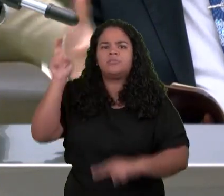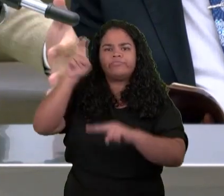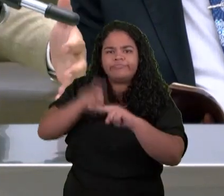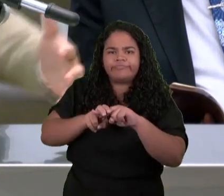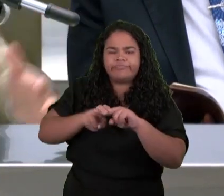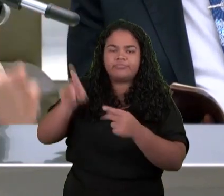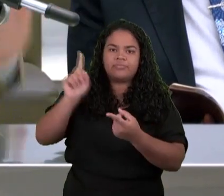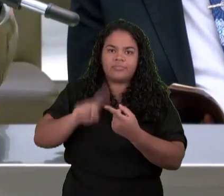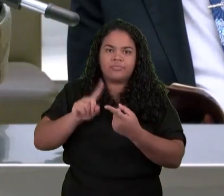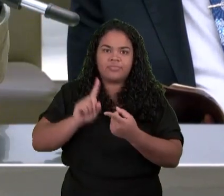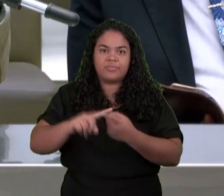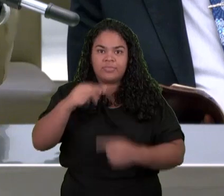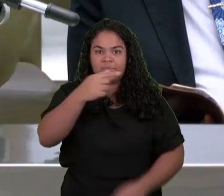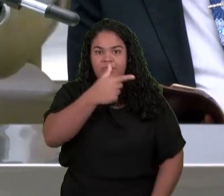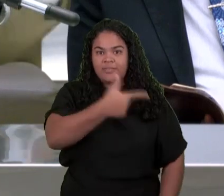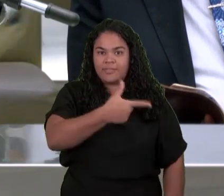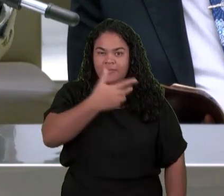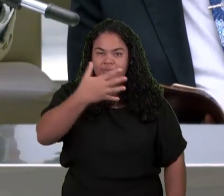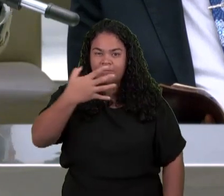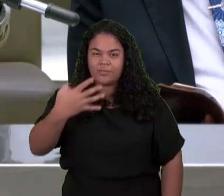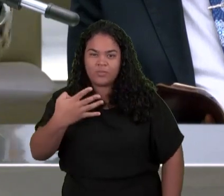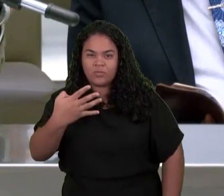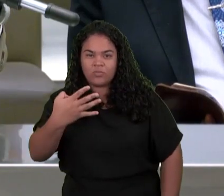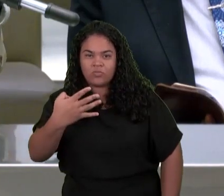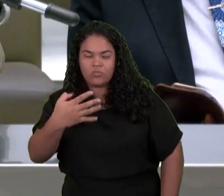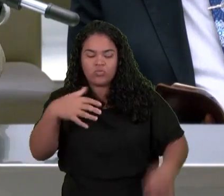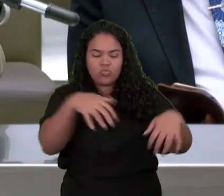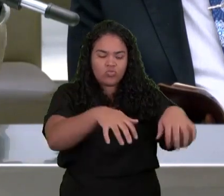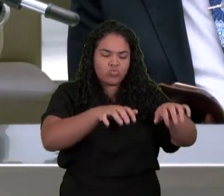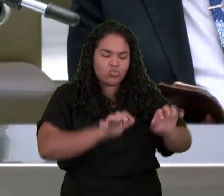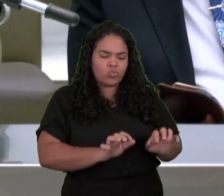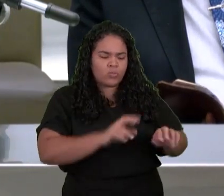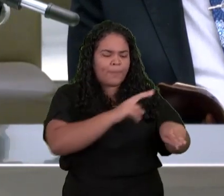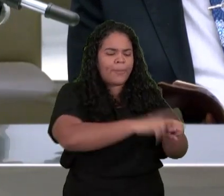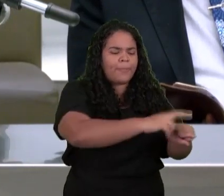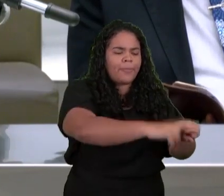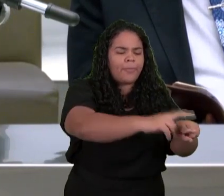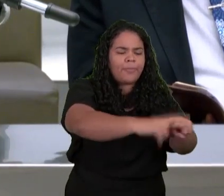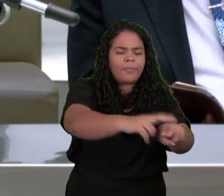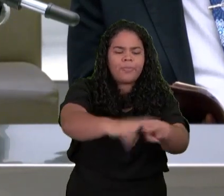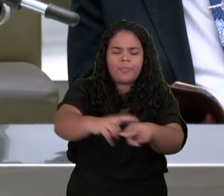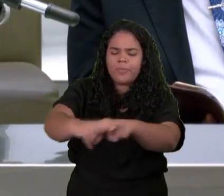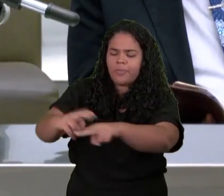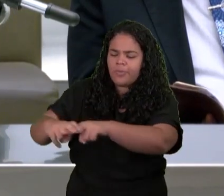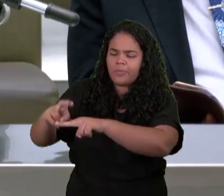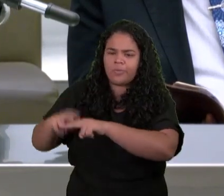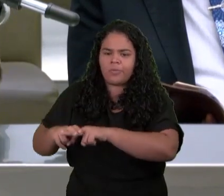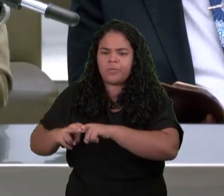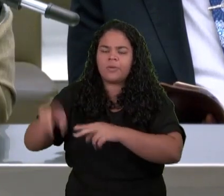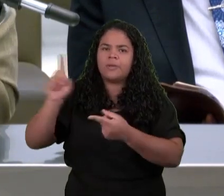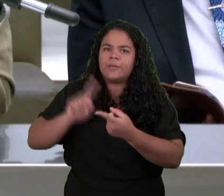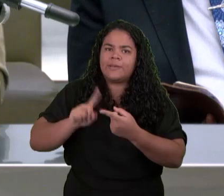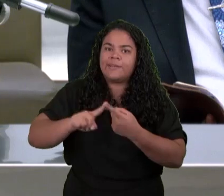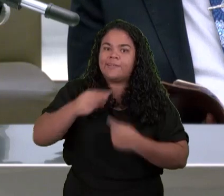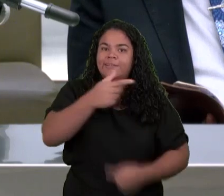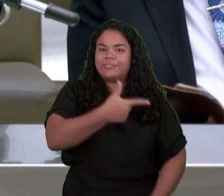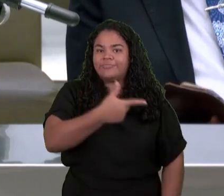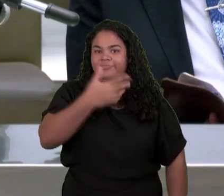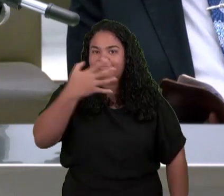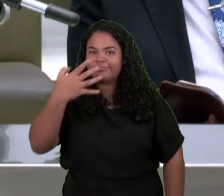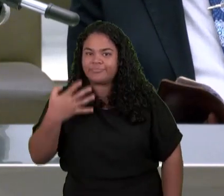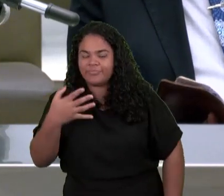e quatro Tronos Ao redor Dele E vinte e quatro Anciãos Assentados